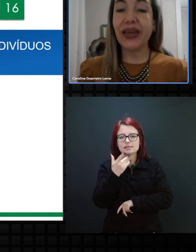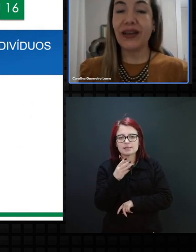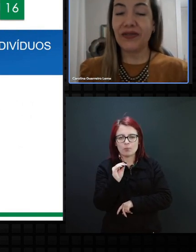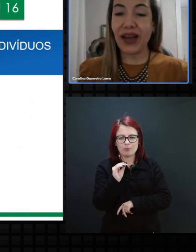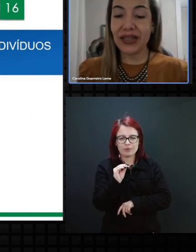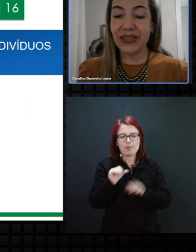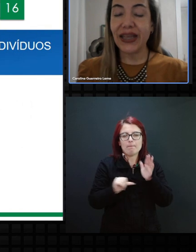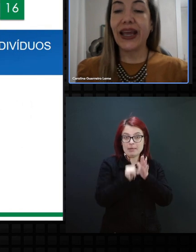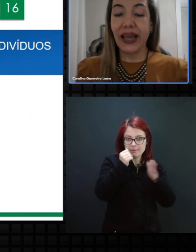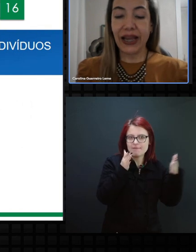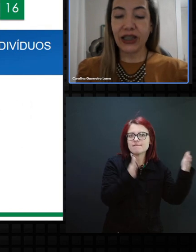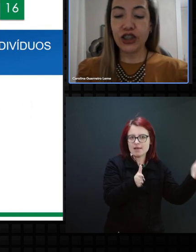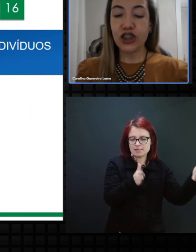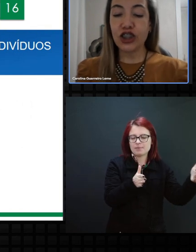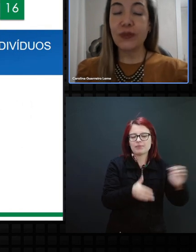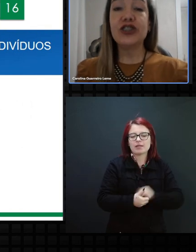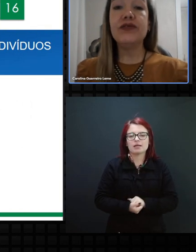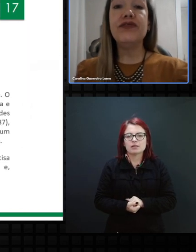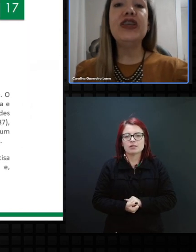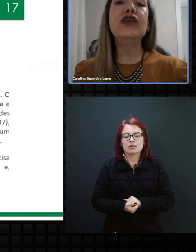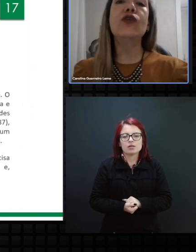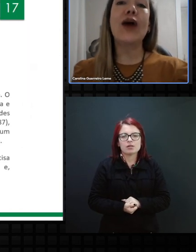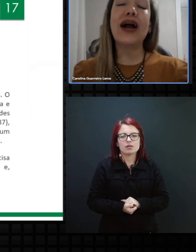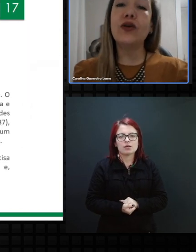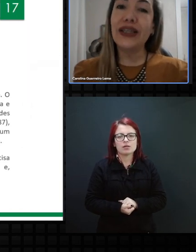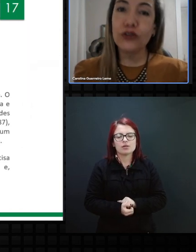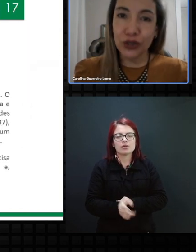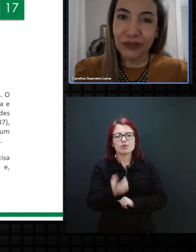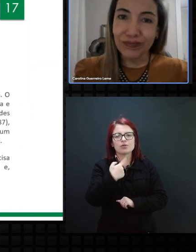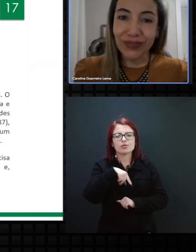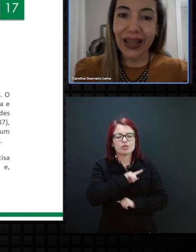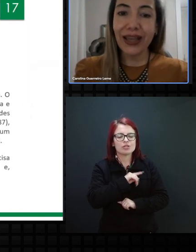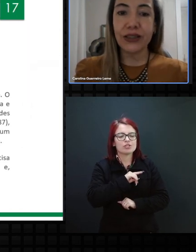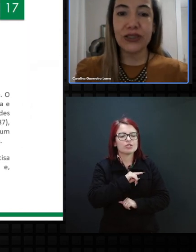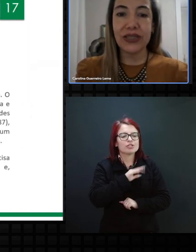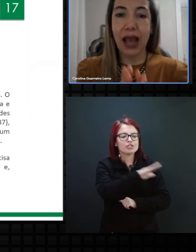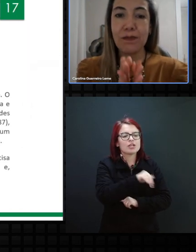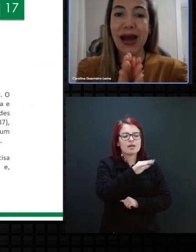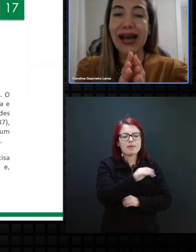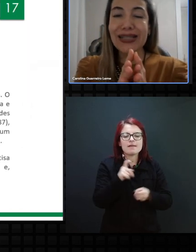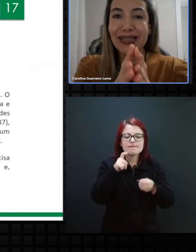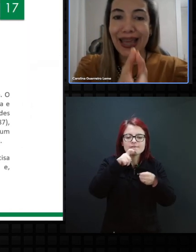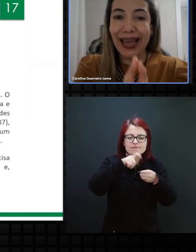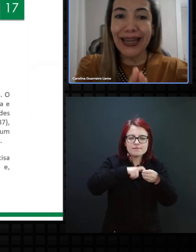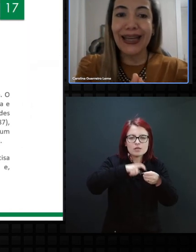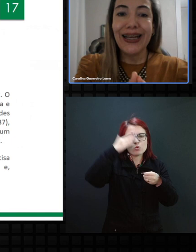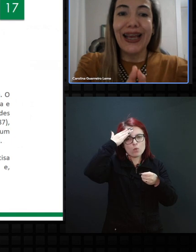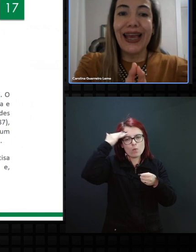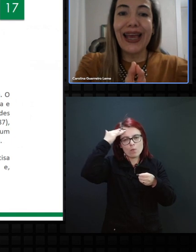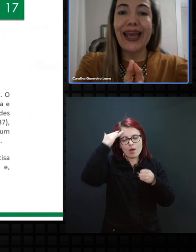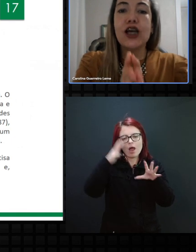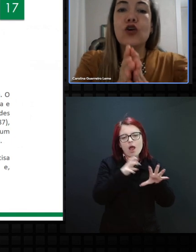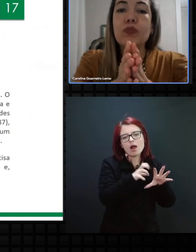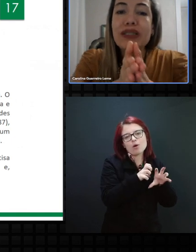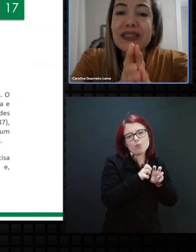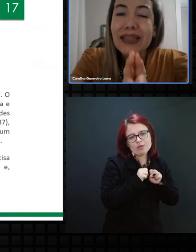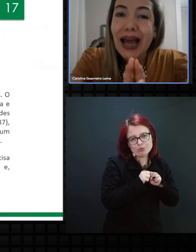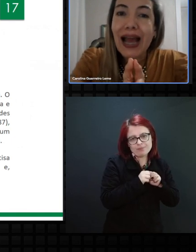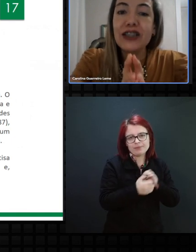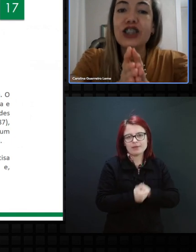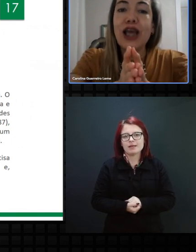essa primeira fase, a gente chama de vínculo acolhedor, né? Então, assim, a base dela é